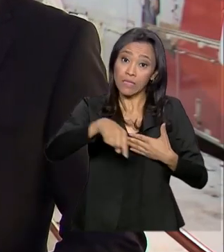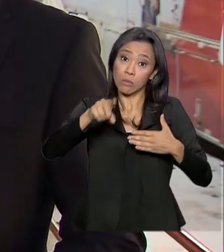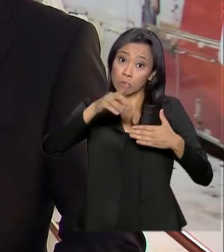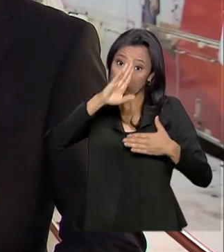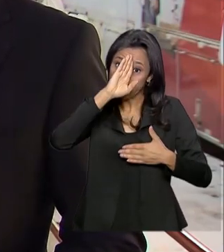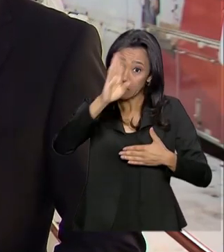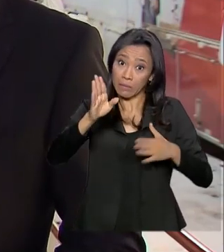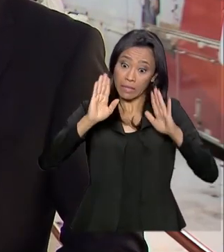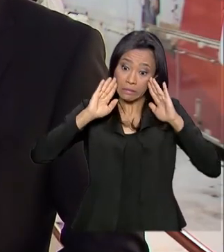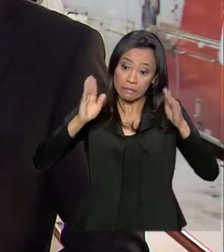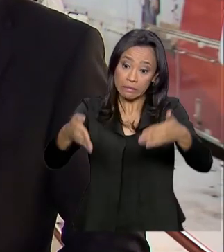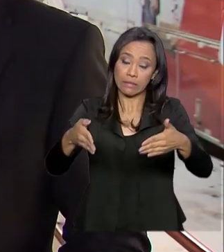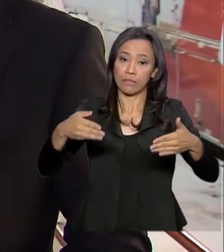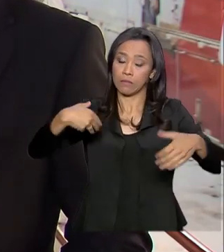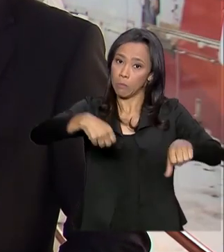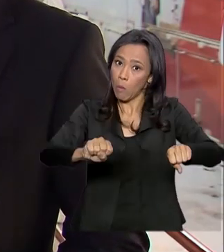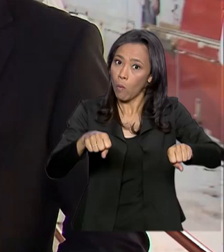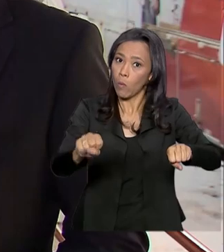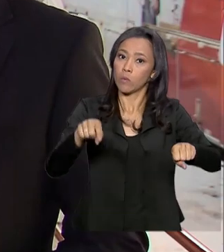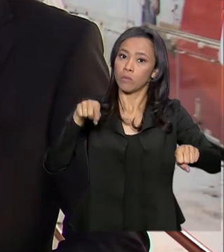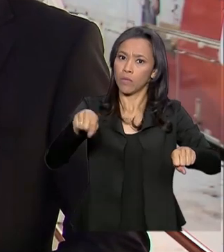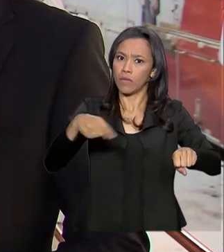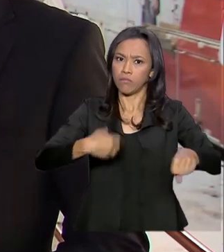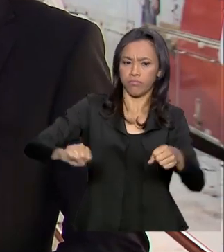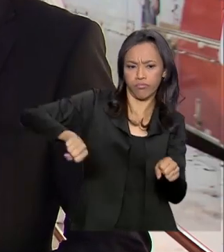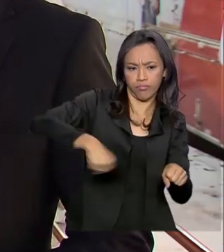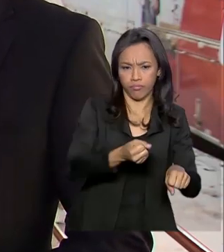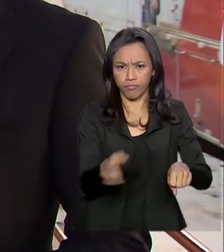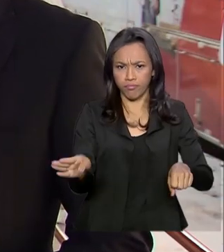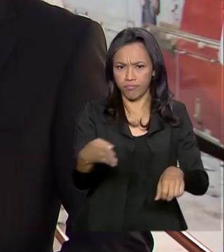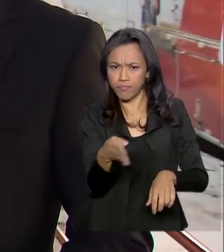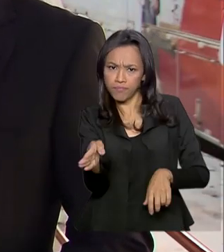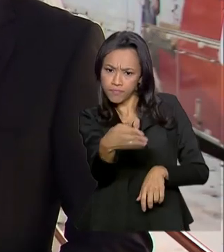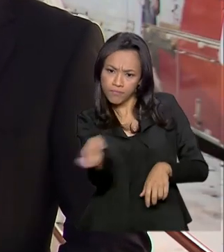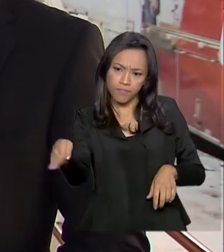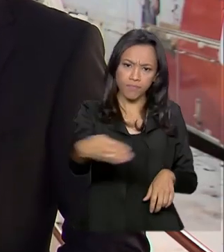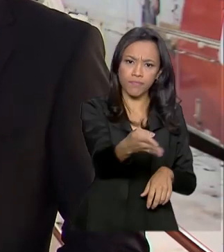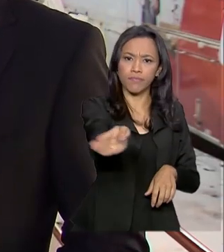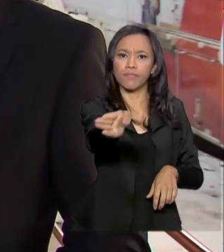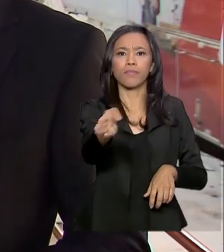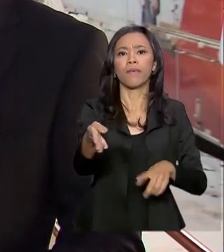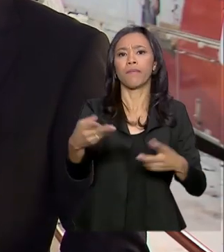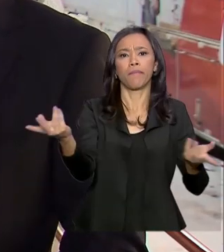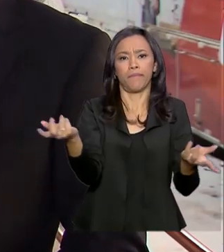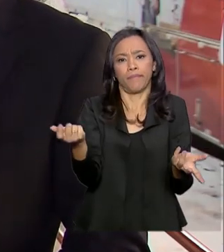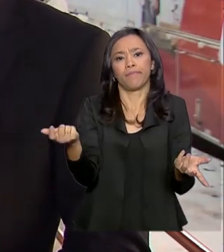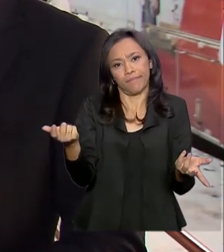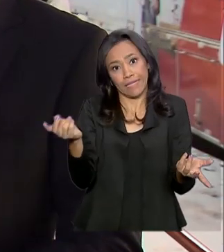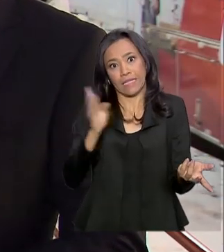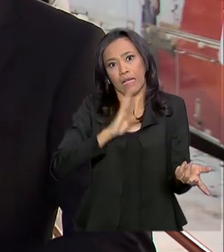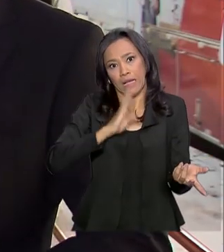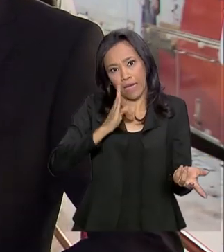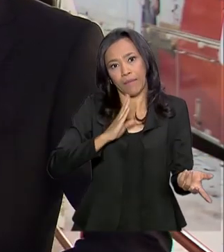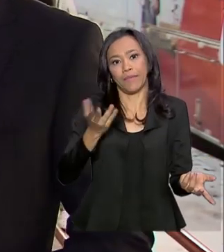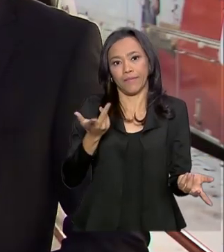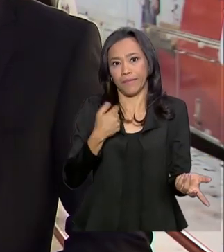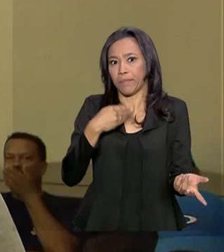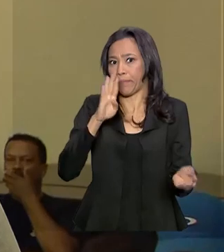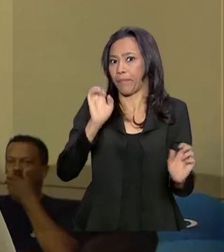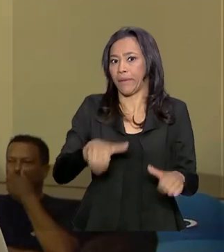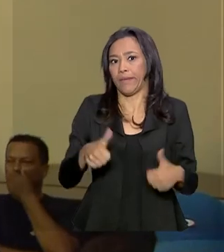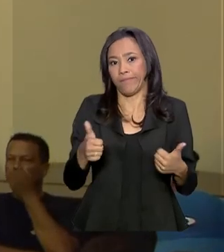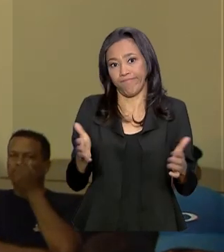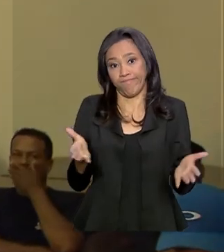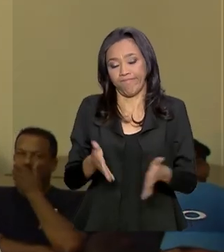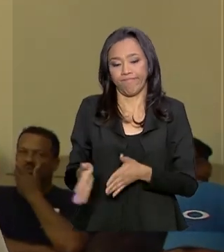que se apressam e se arriscam nas ruas das grandes capitais para fazer entregas. E essa pressa nem sempre acaba bem.